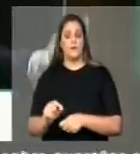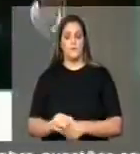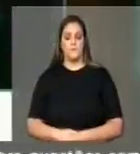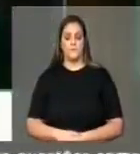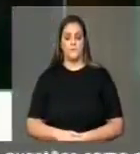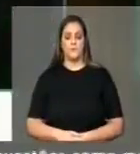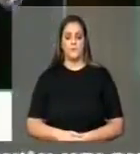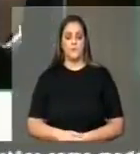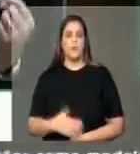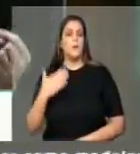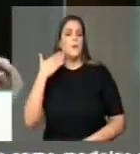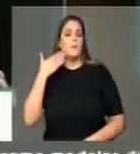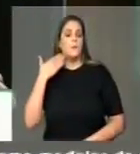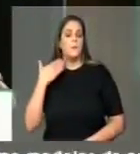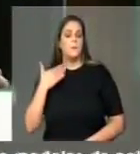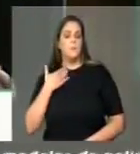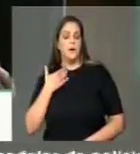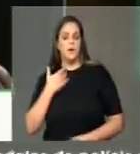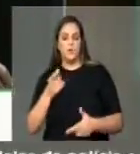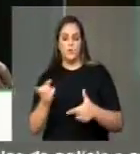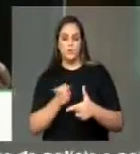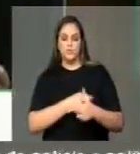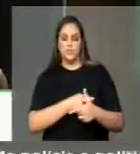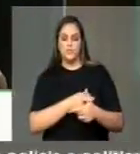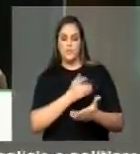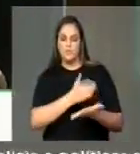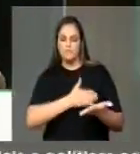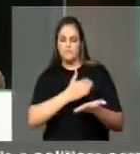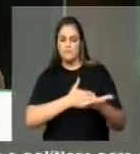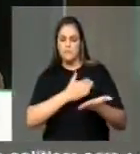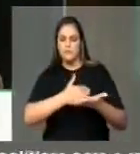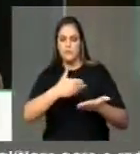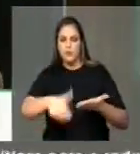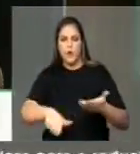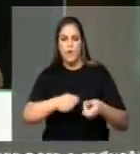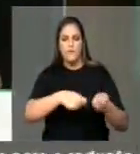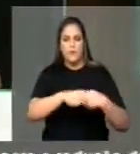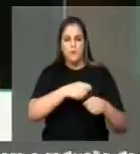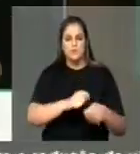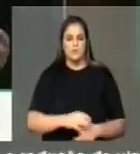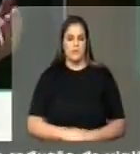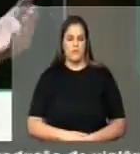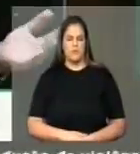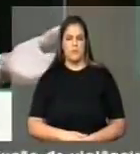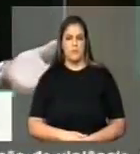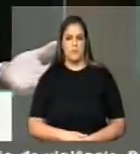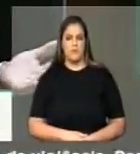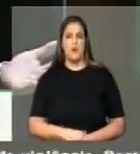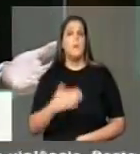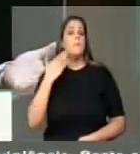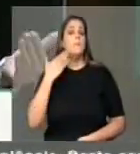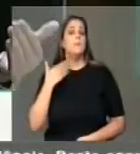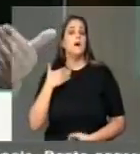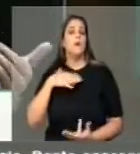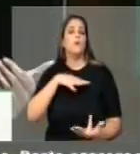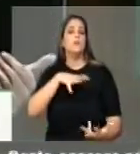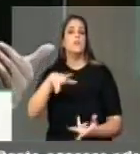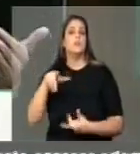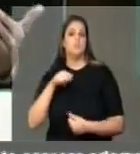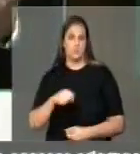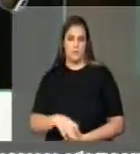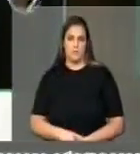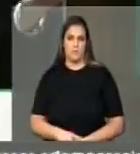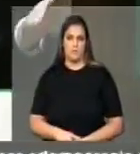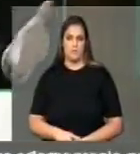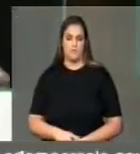dívidas com os bancos... Para concluir, deputado. ...com os bancos internacionais. Porque